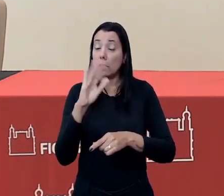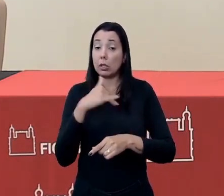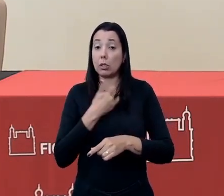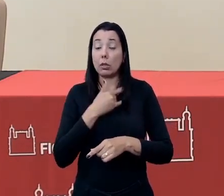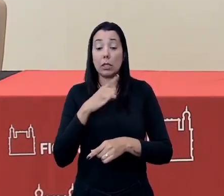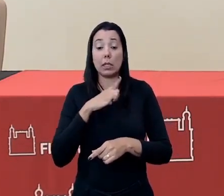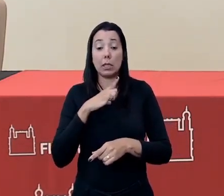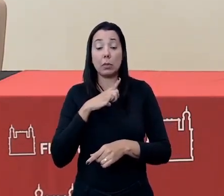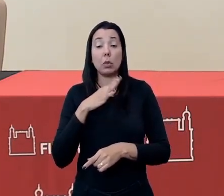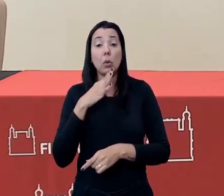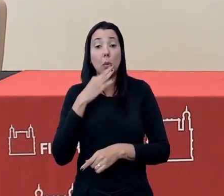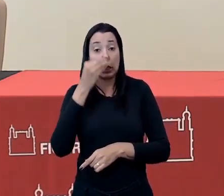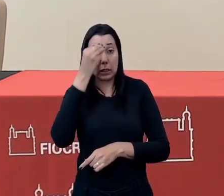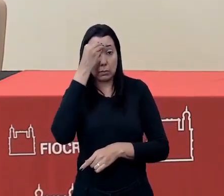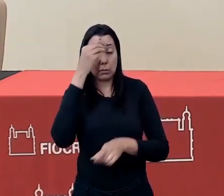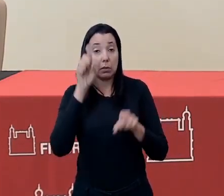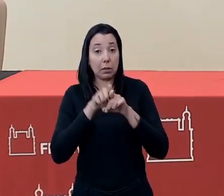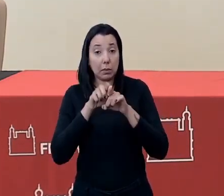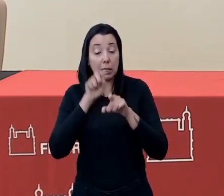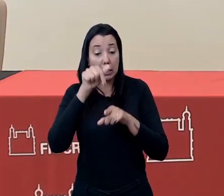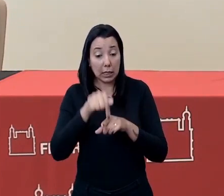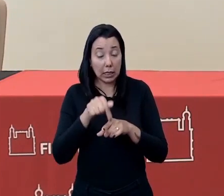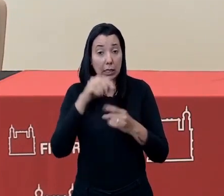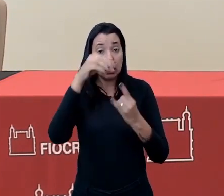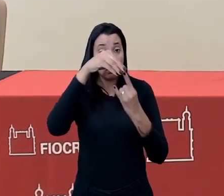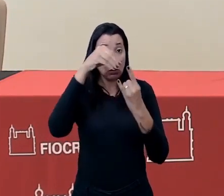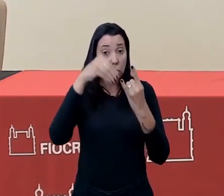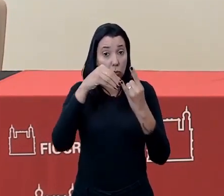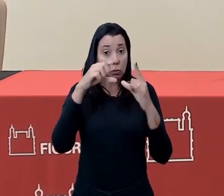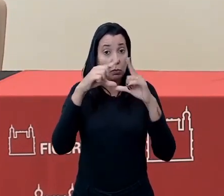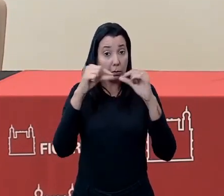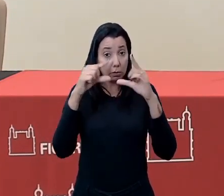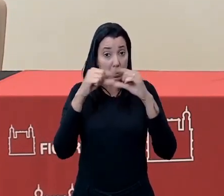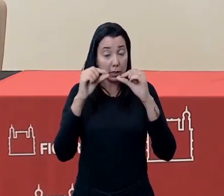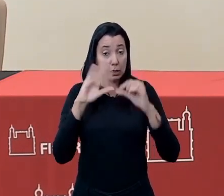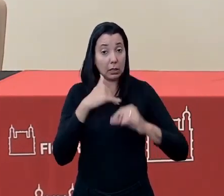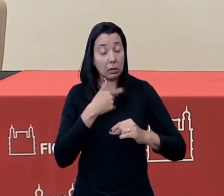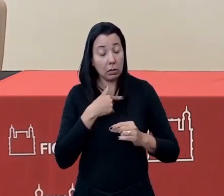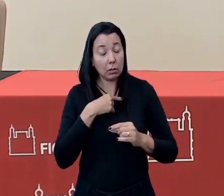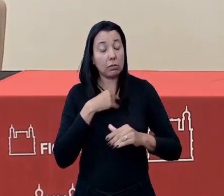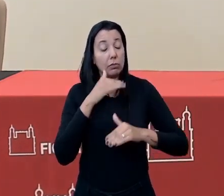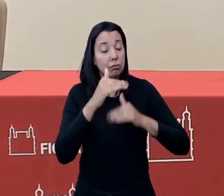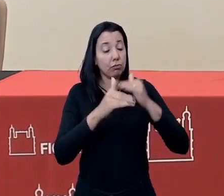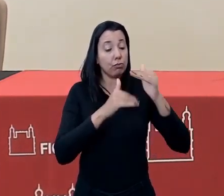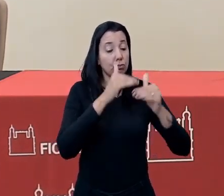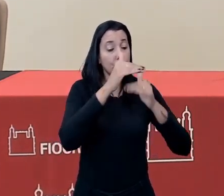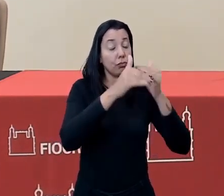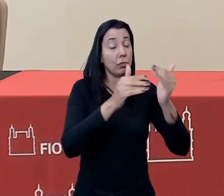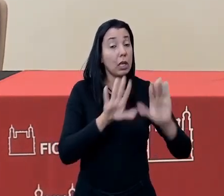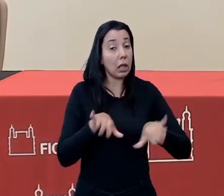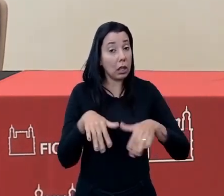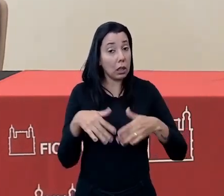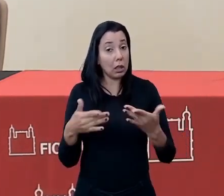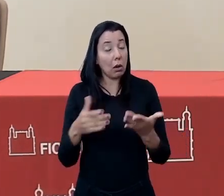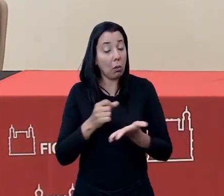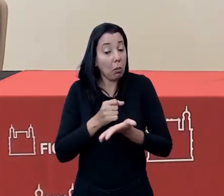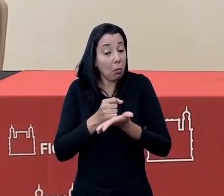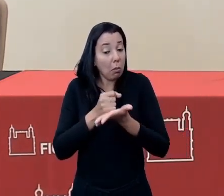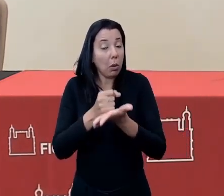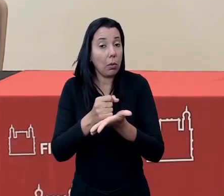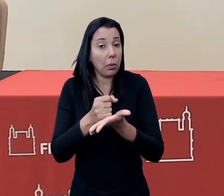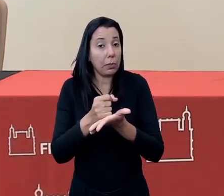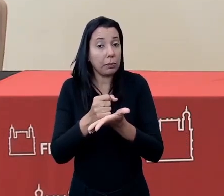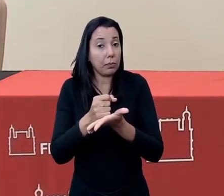conhecimento e também das atividades que aqui no âmbito da Fiocruz Brasília a gente vem desenvolvendo. Então, o apoio,